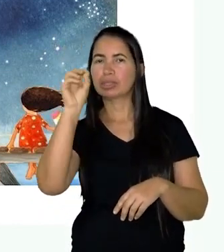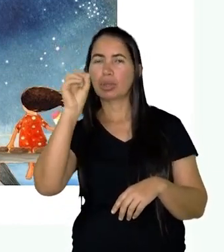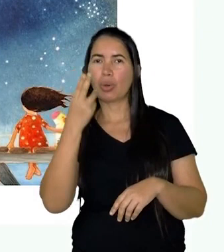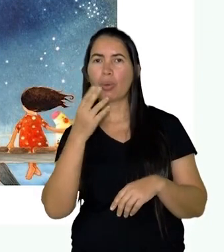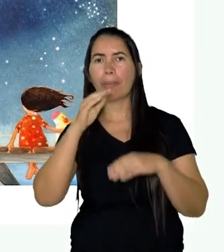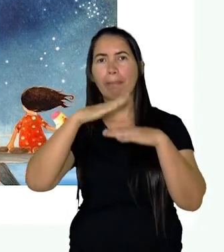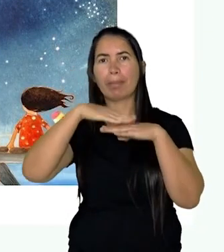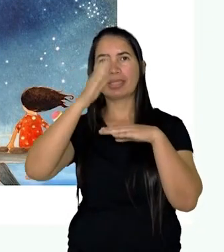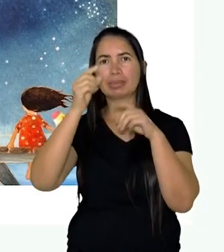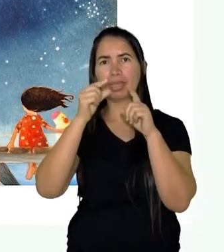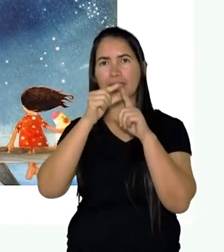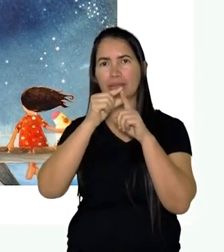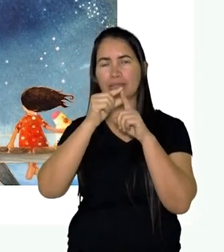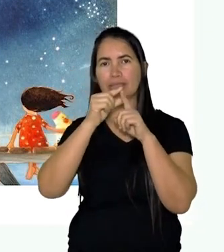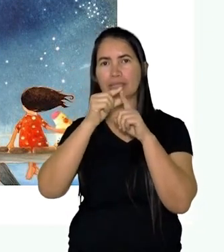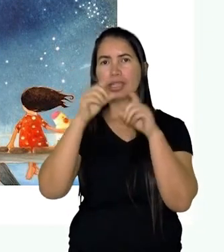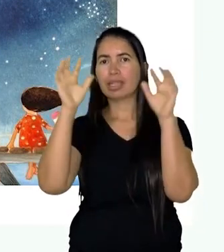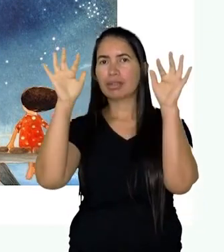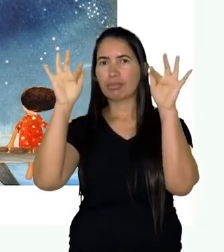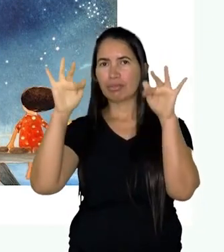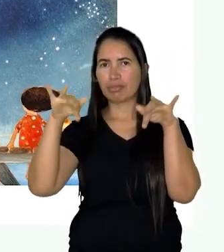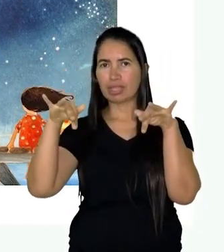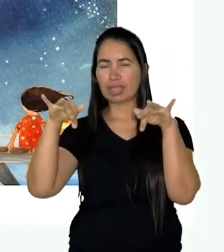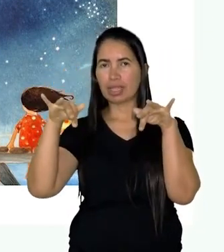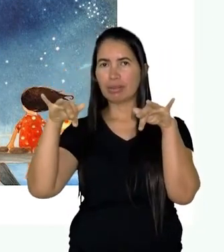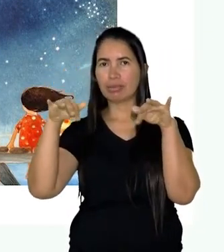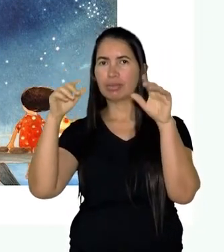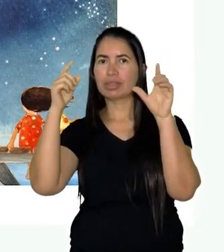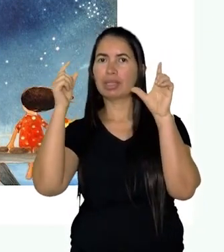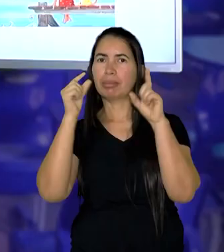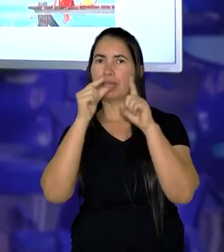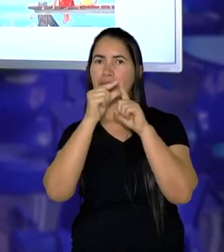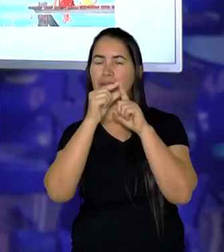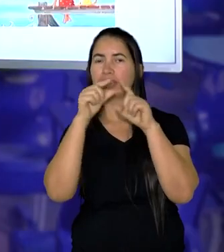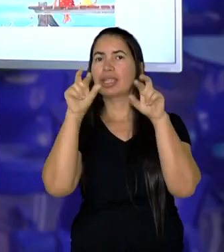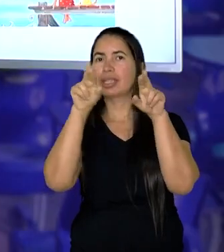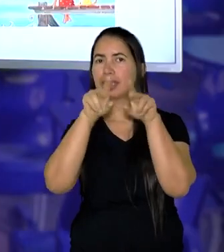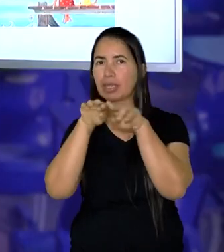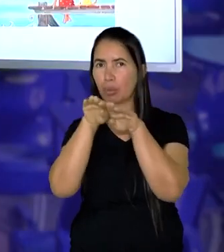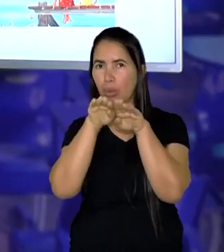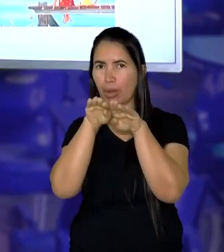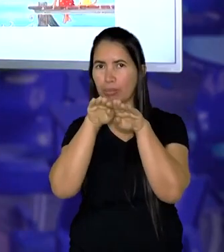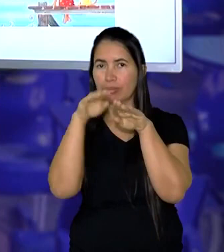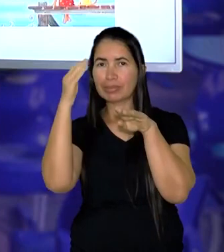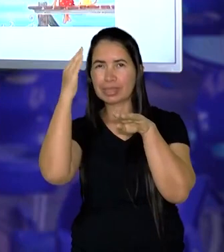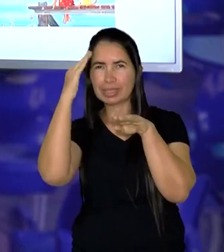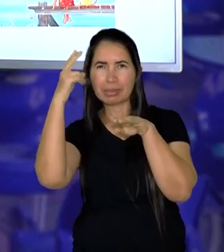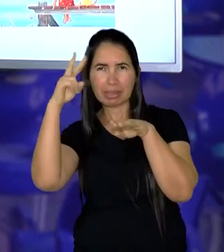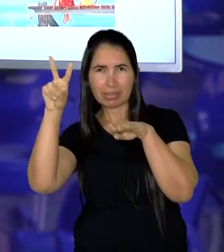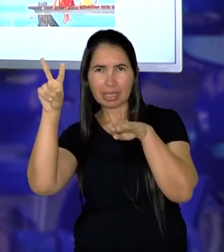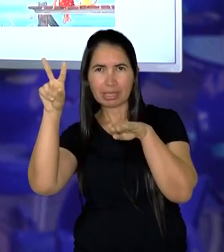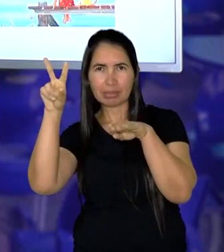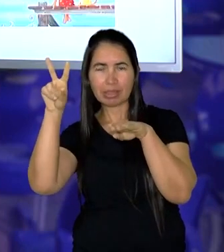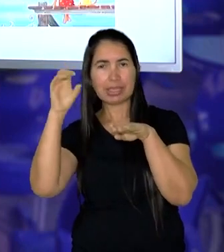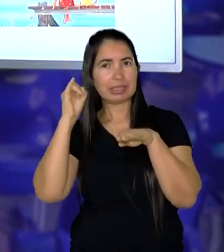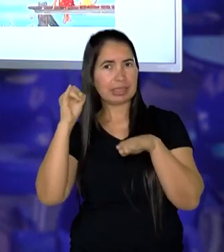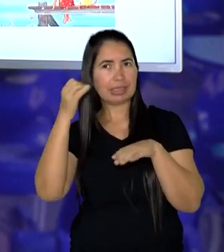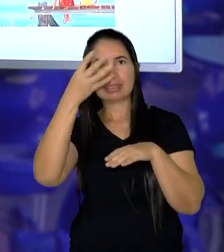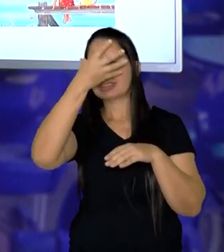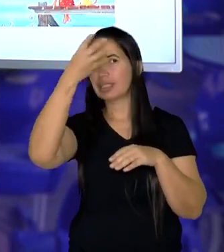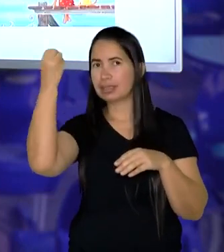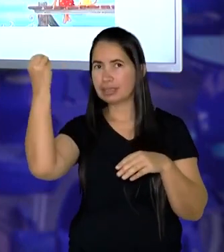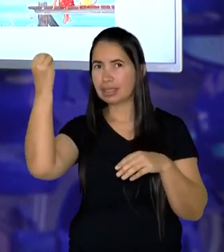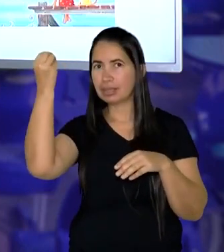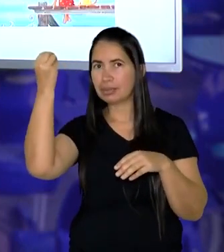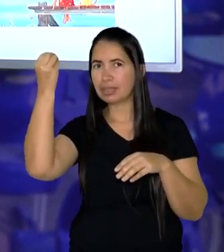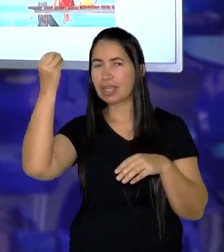ou mais palavras com sons finais iguais. Mas, entenderam? Lembraram? Caso